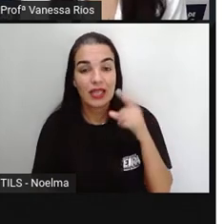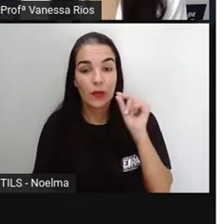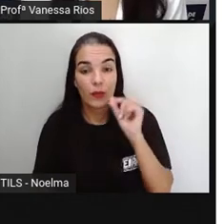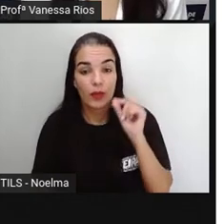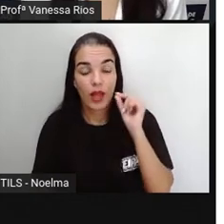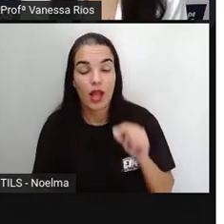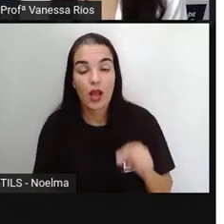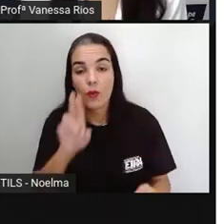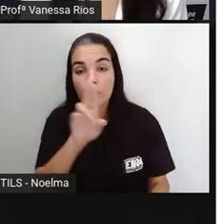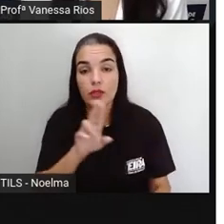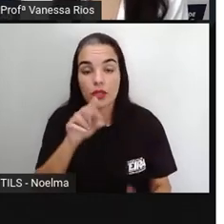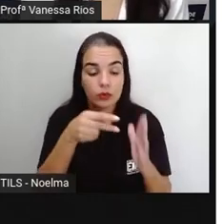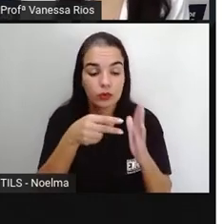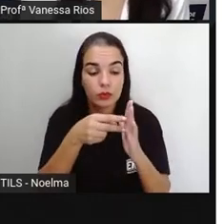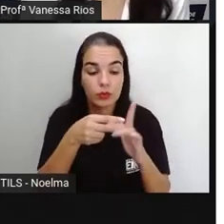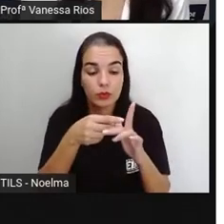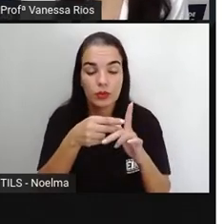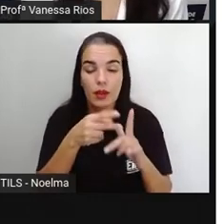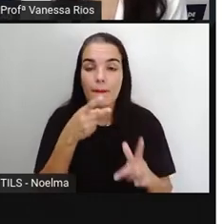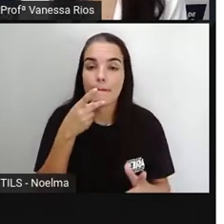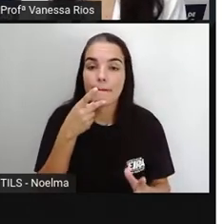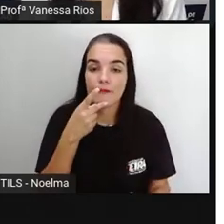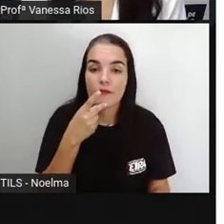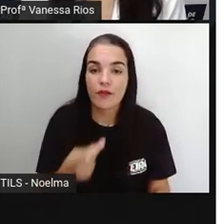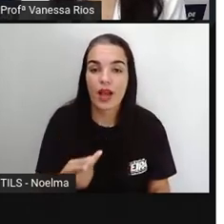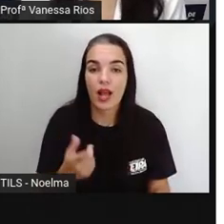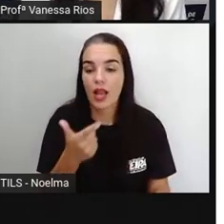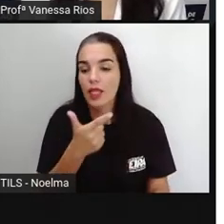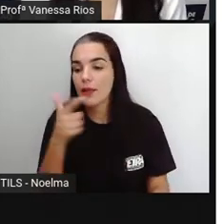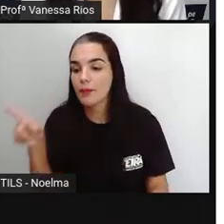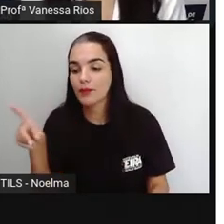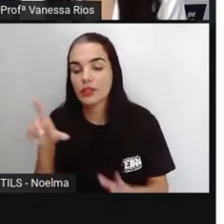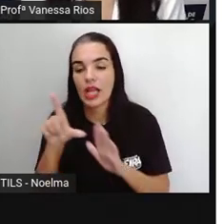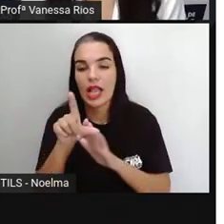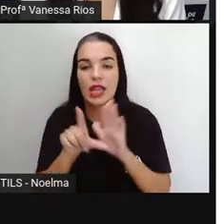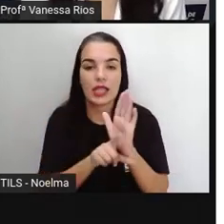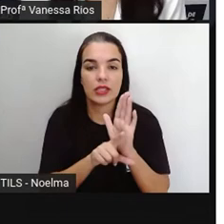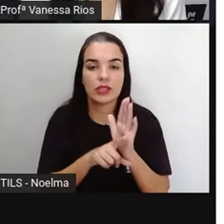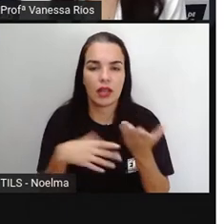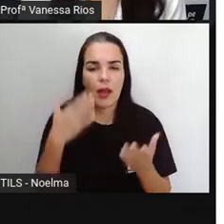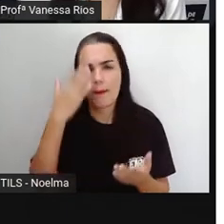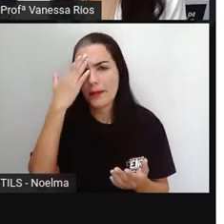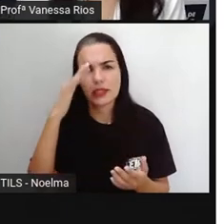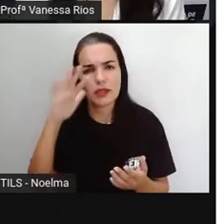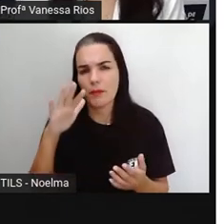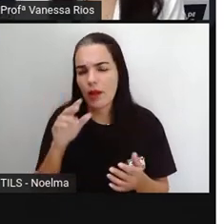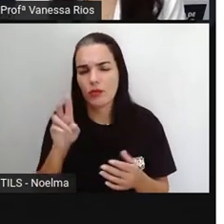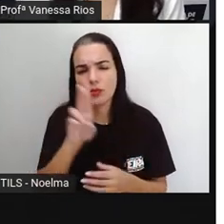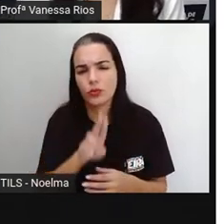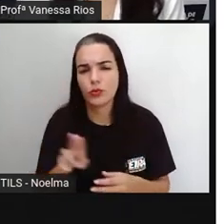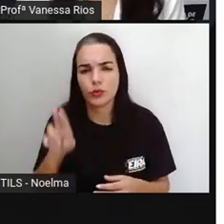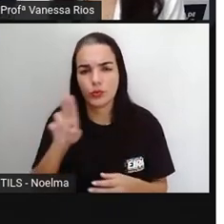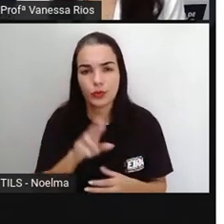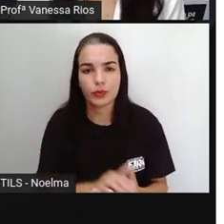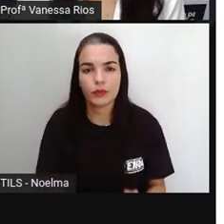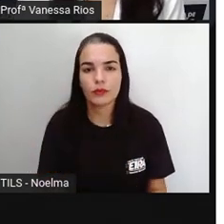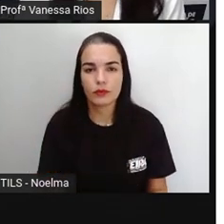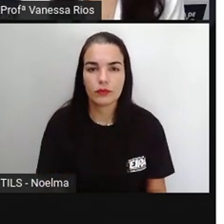estão sendo utilizados para a indicação da fala depois de uma lista, né? Que são aí as principais funções dessa pontuação.